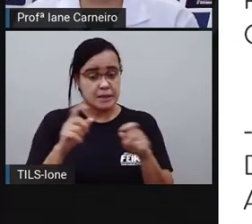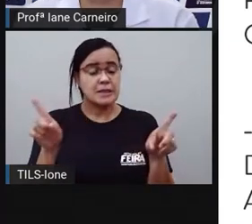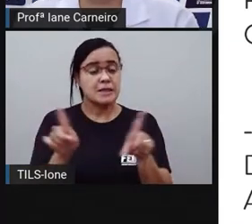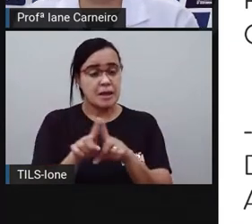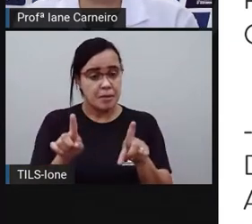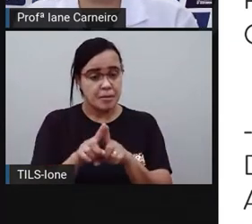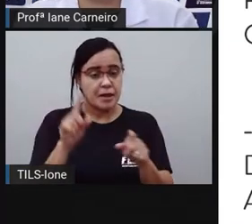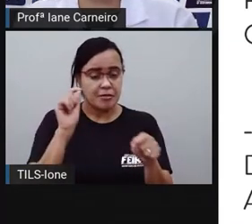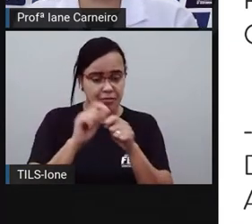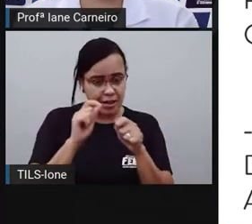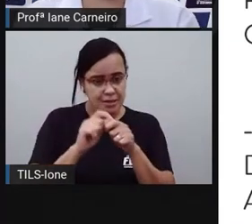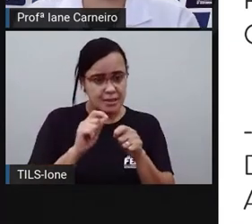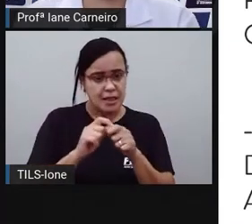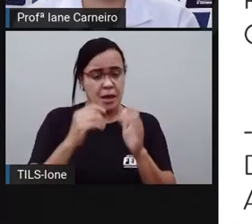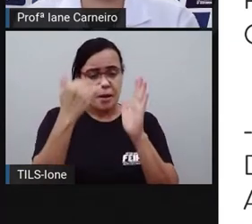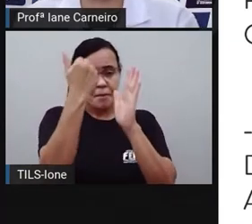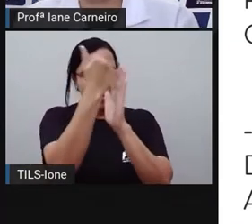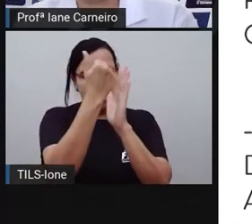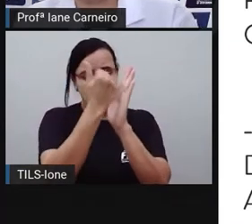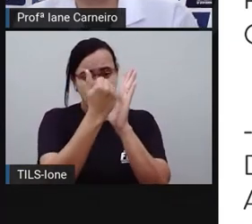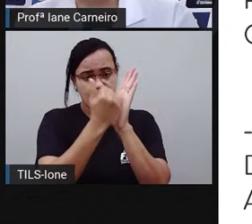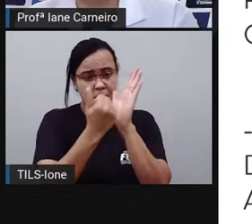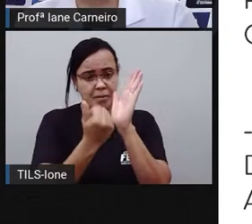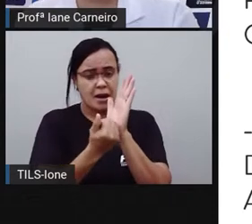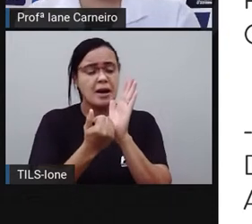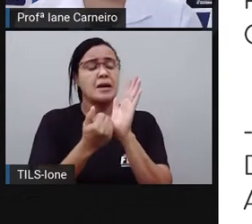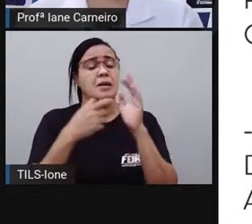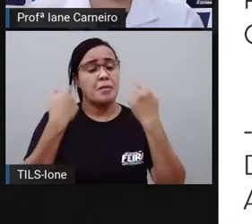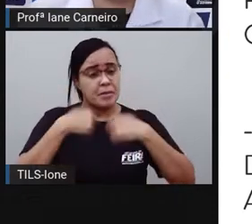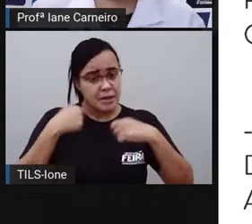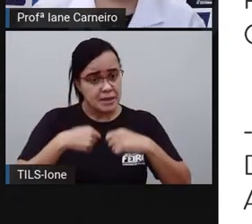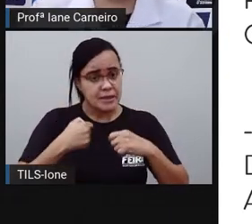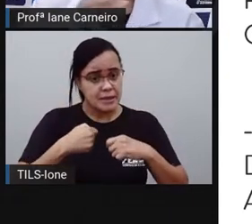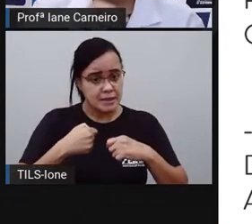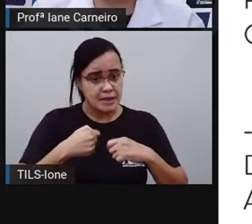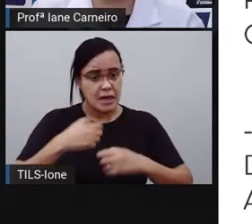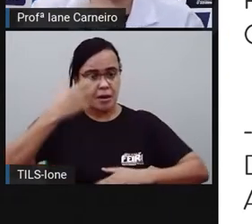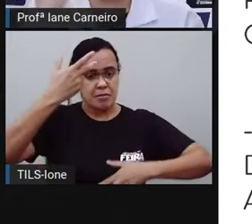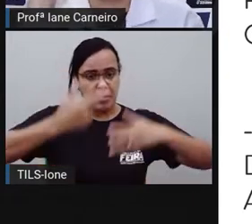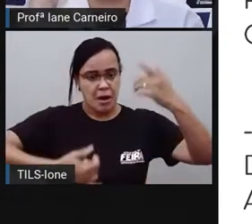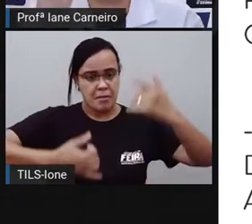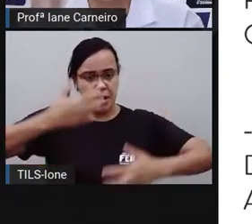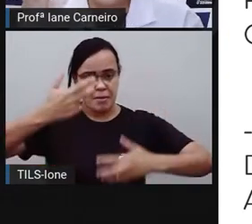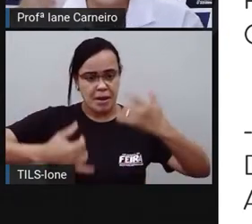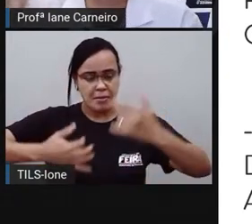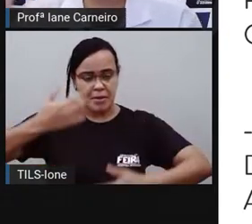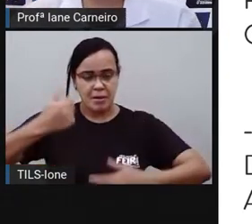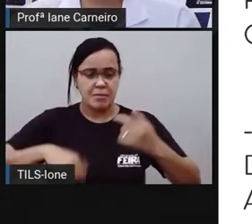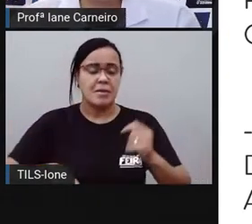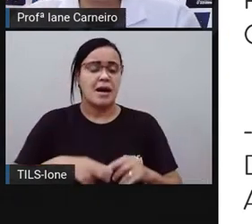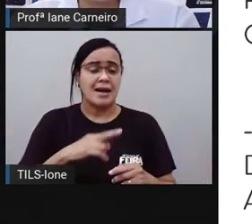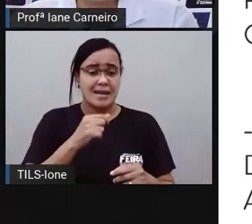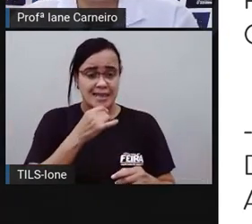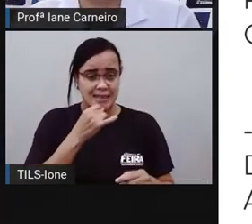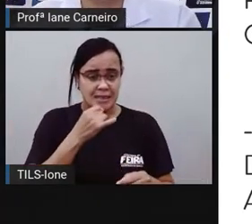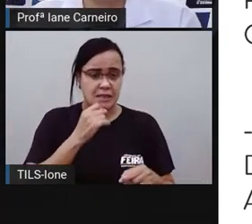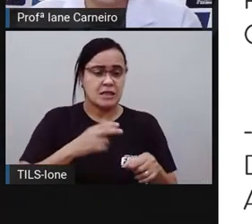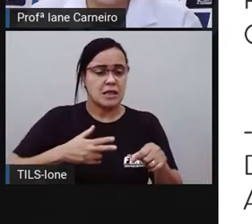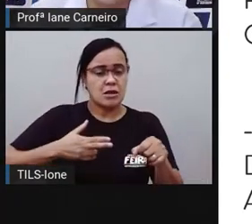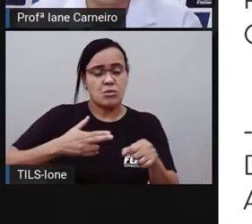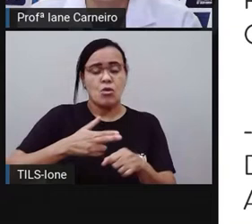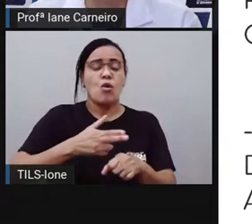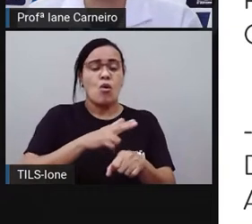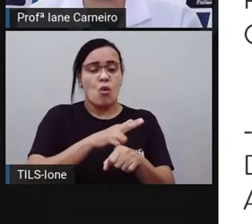descrito na ordem em que as ações deverão ocorrer. Então a gente viu lá, né? Cortar as bananas em